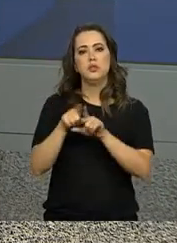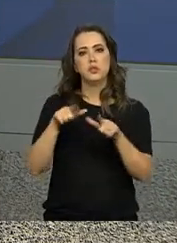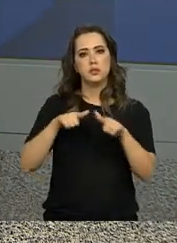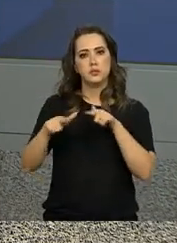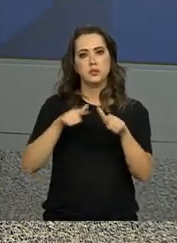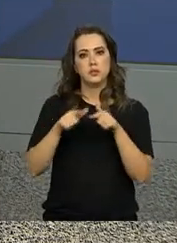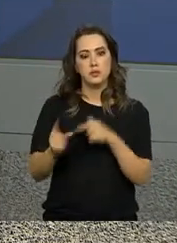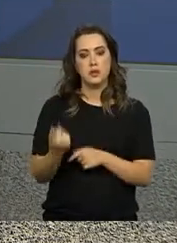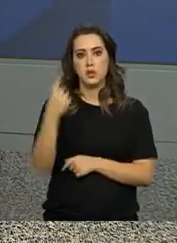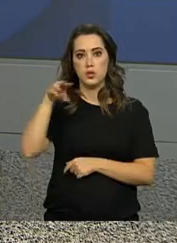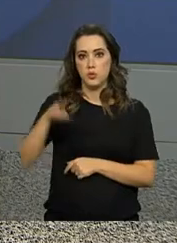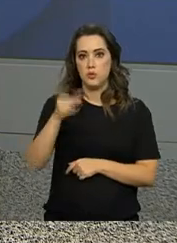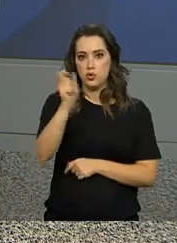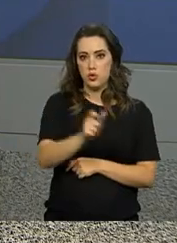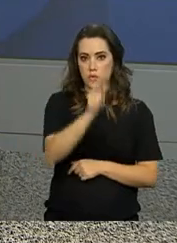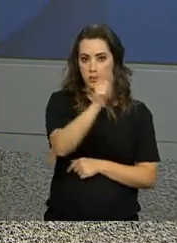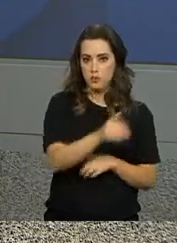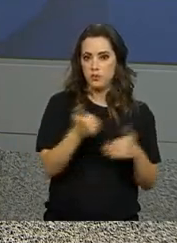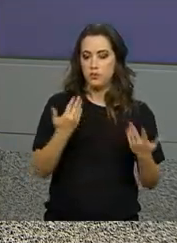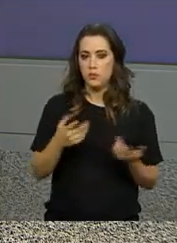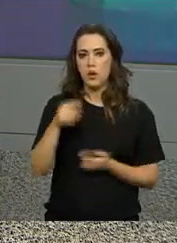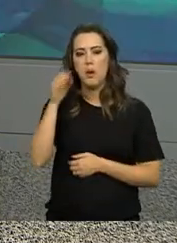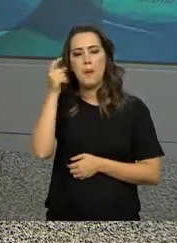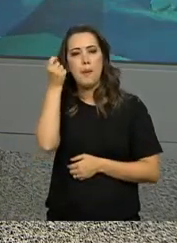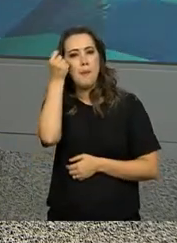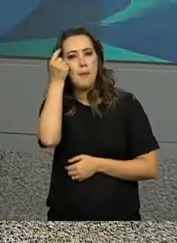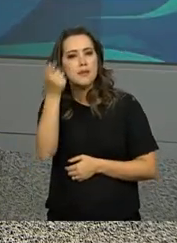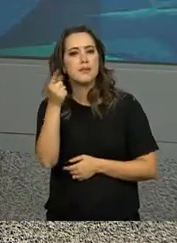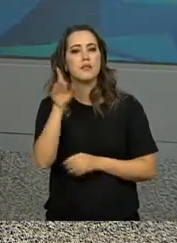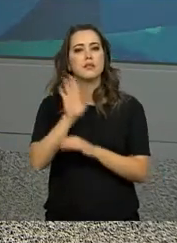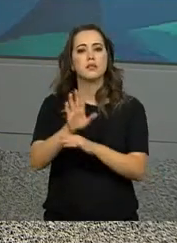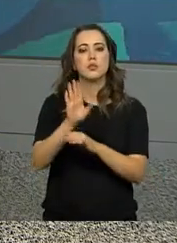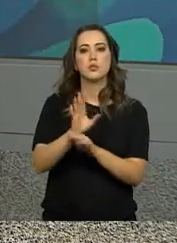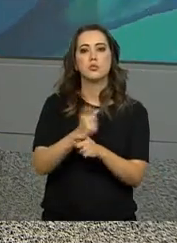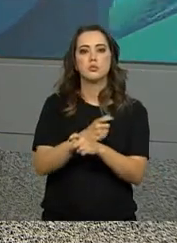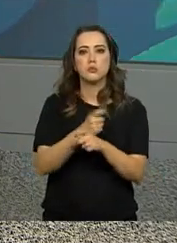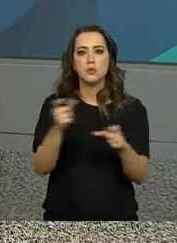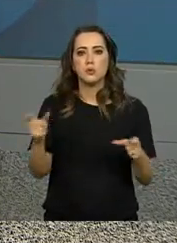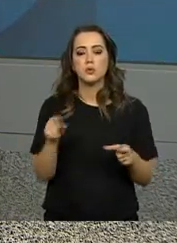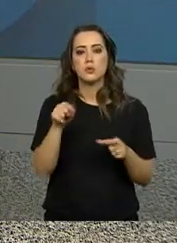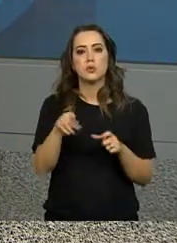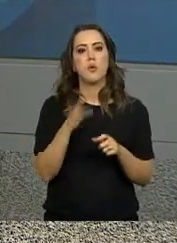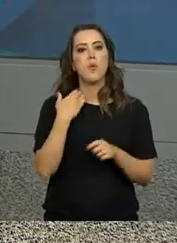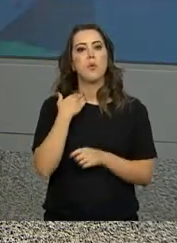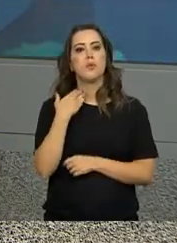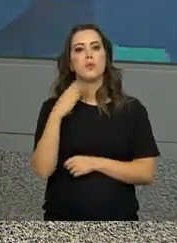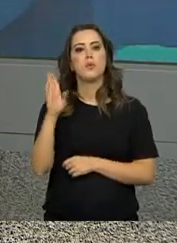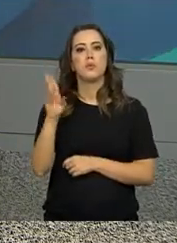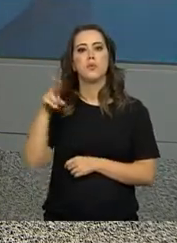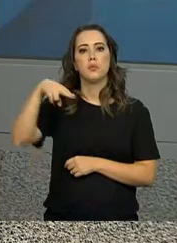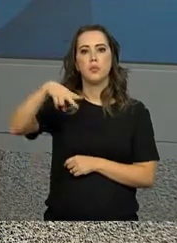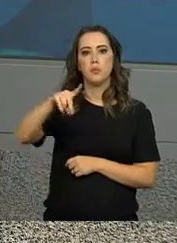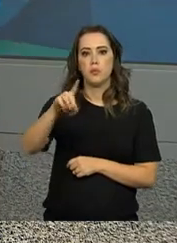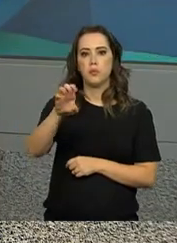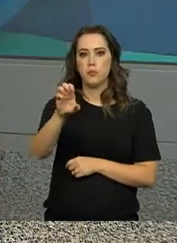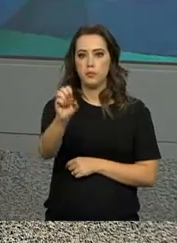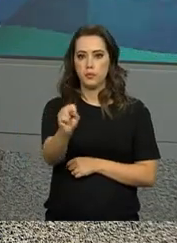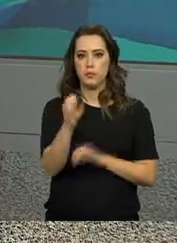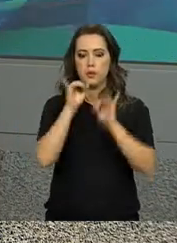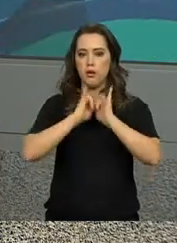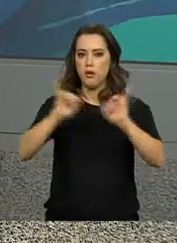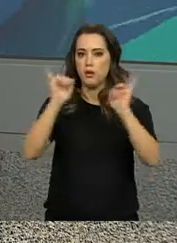mil trabalhadores. Pensando em ajudar na expansão desse segmento, o Banco Nacional de Desenvolvimento Social,